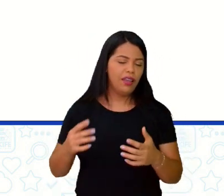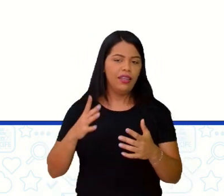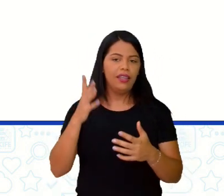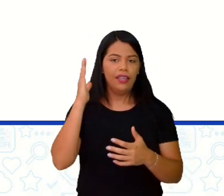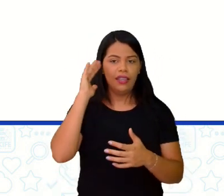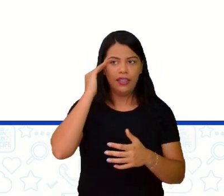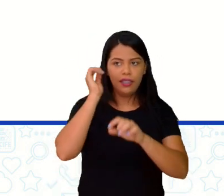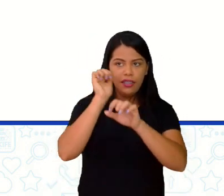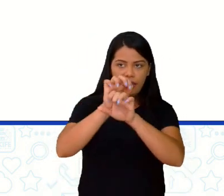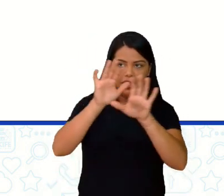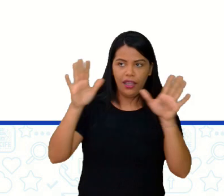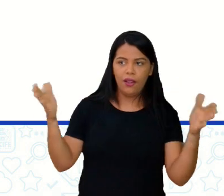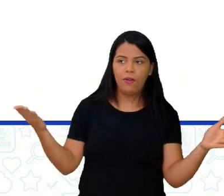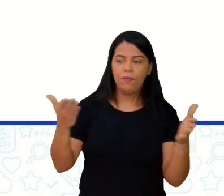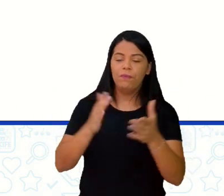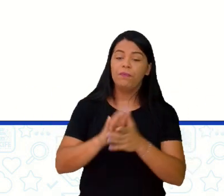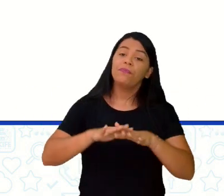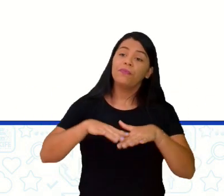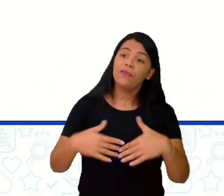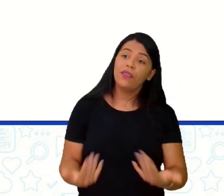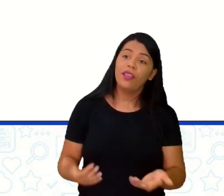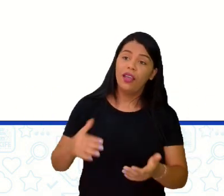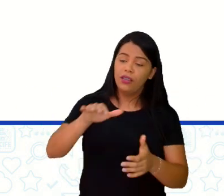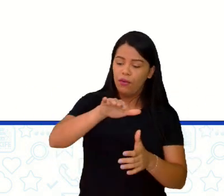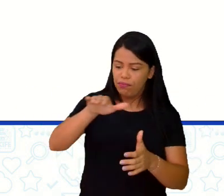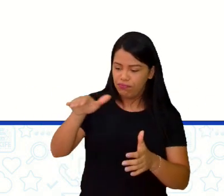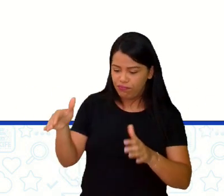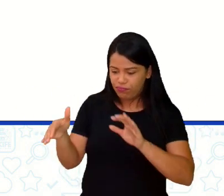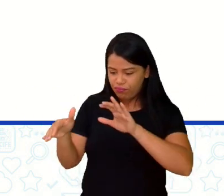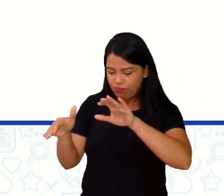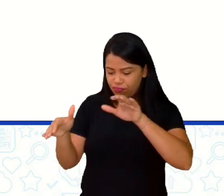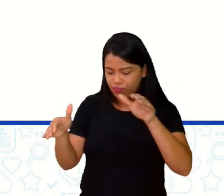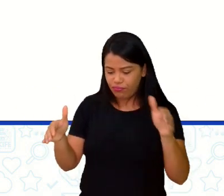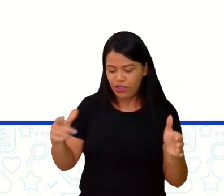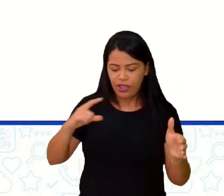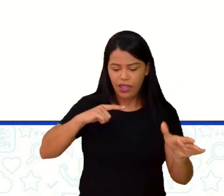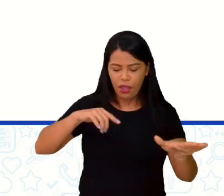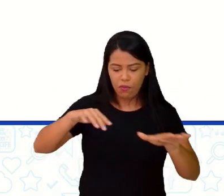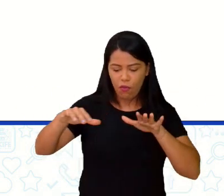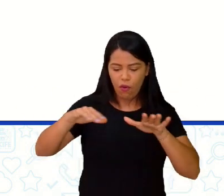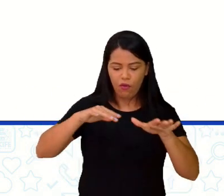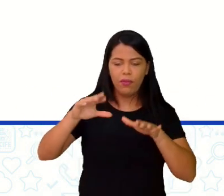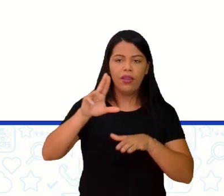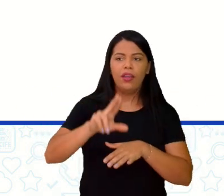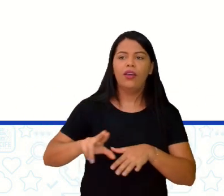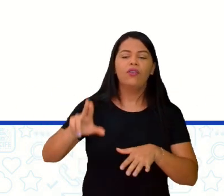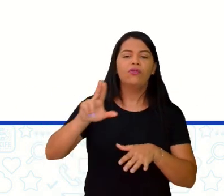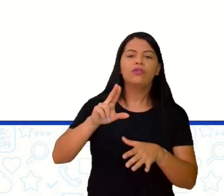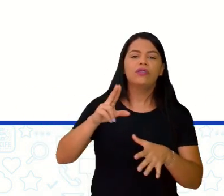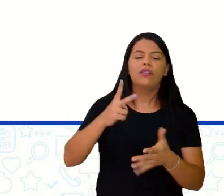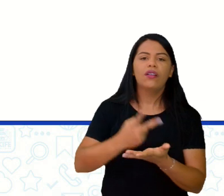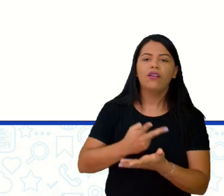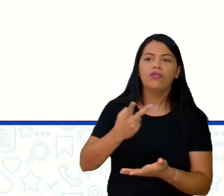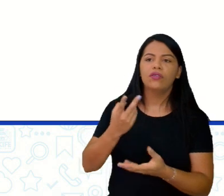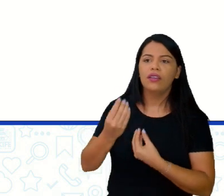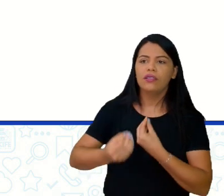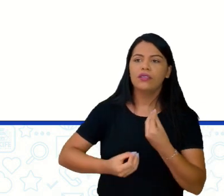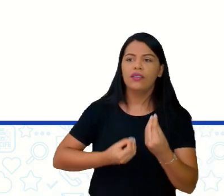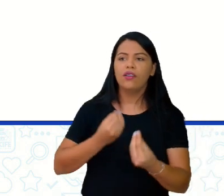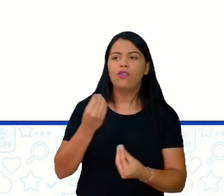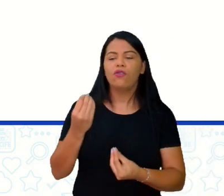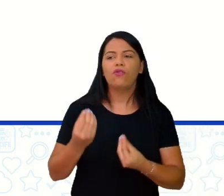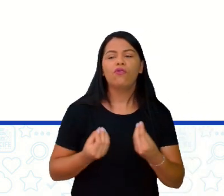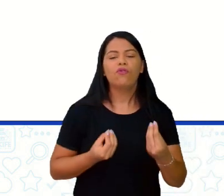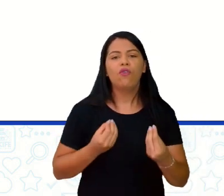se movimentam. A parte dos riftes, devido às